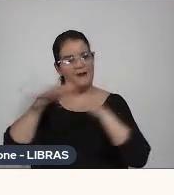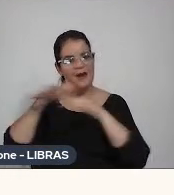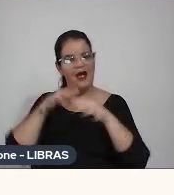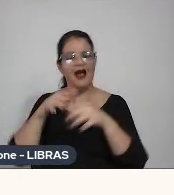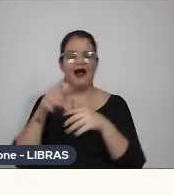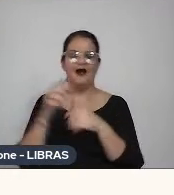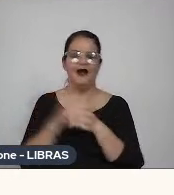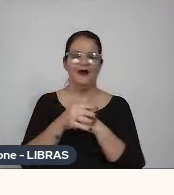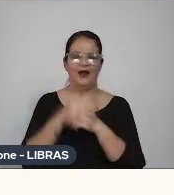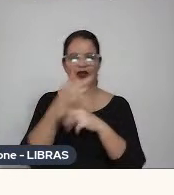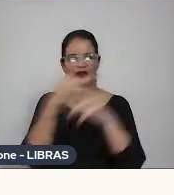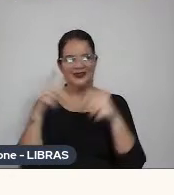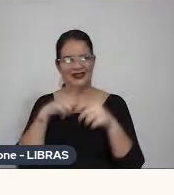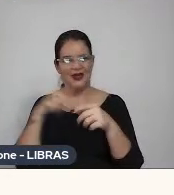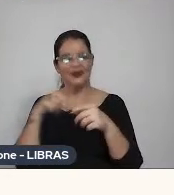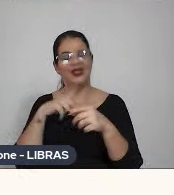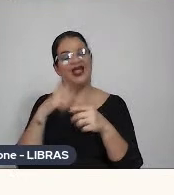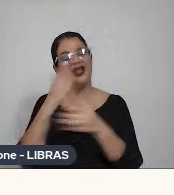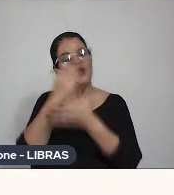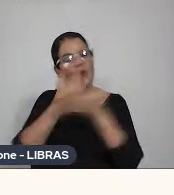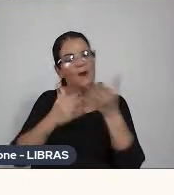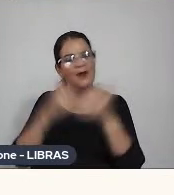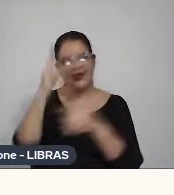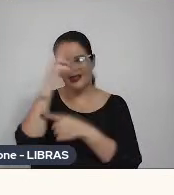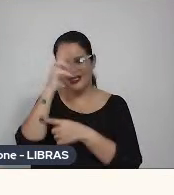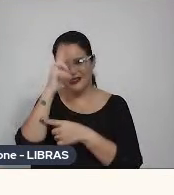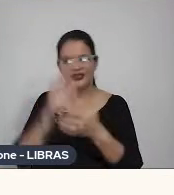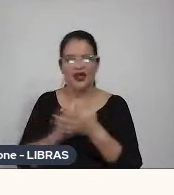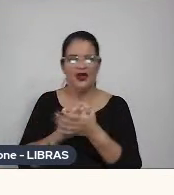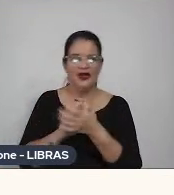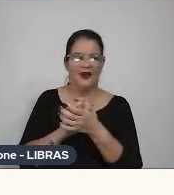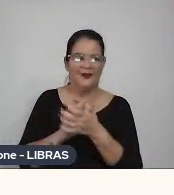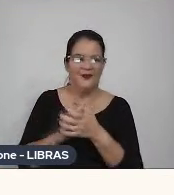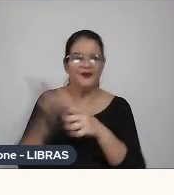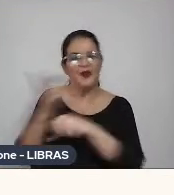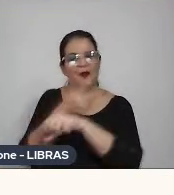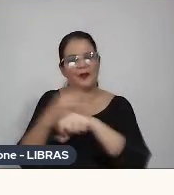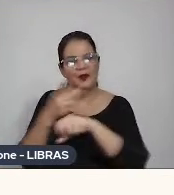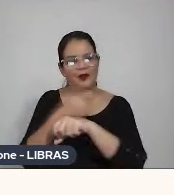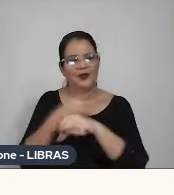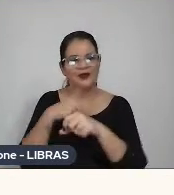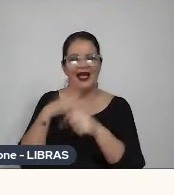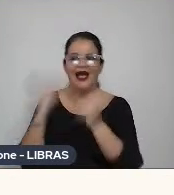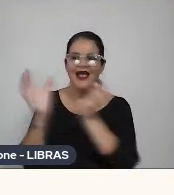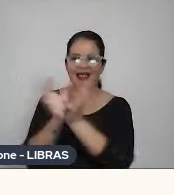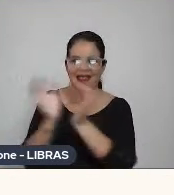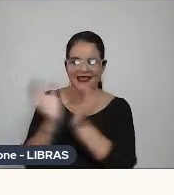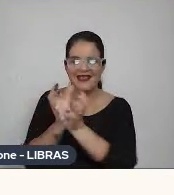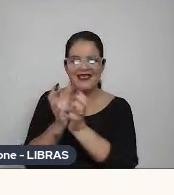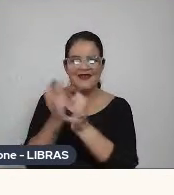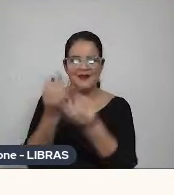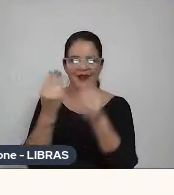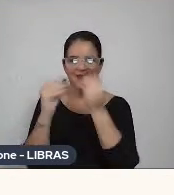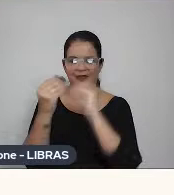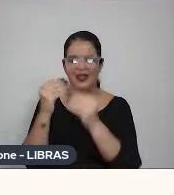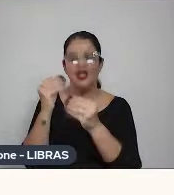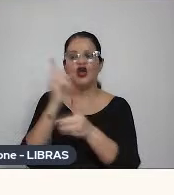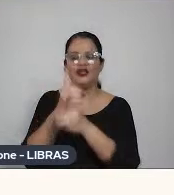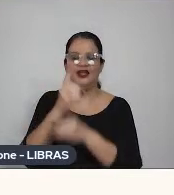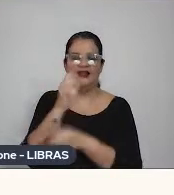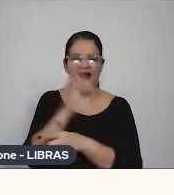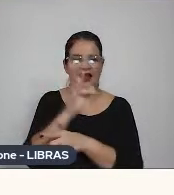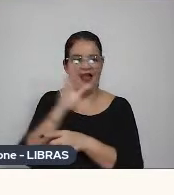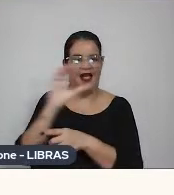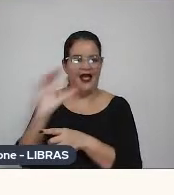e, né, no meio dessa história, eu fui procurar pessoas pra montar essa equipe, e acabei encontrando o Olinto Tahara, que